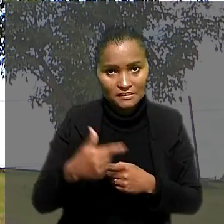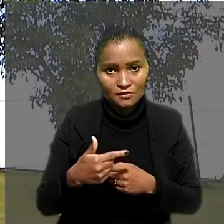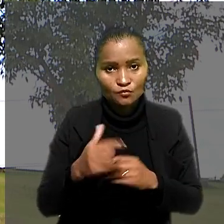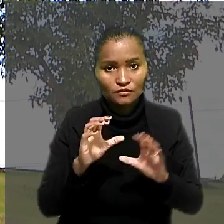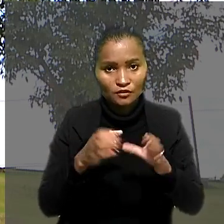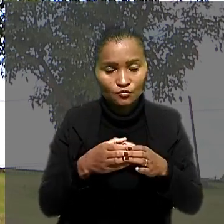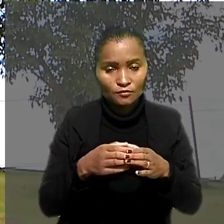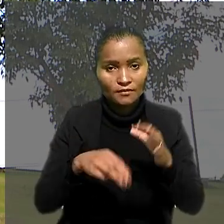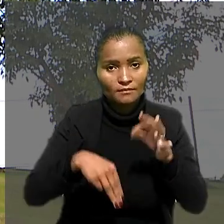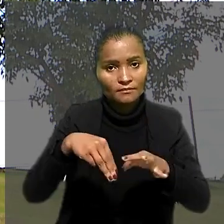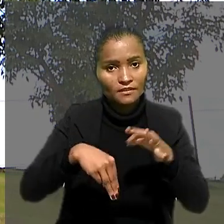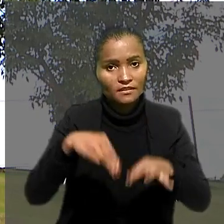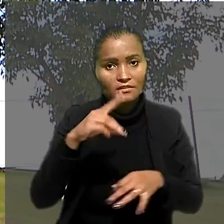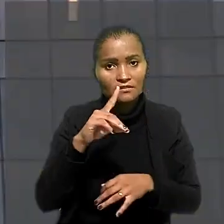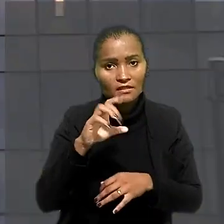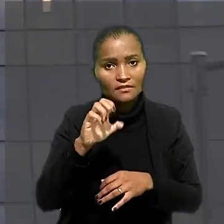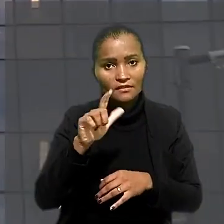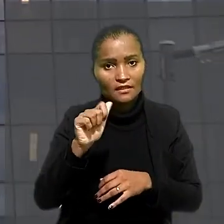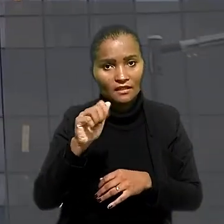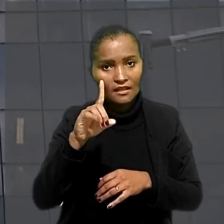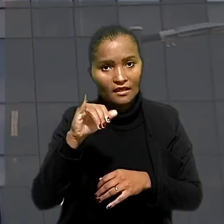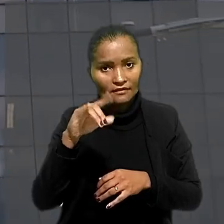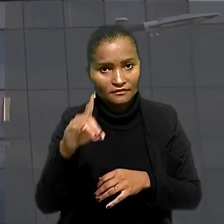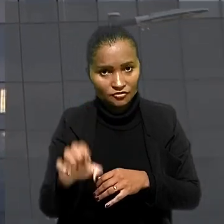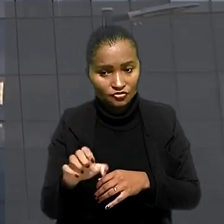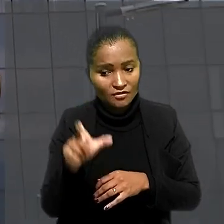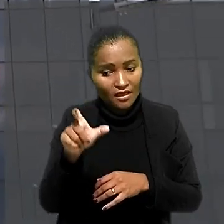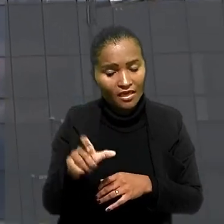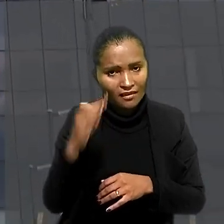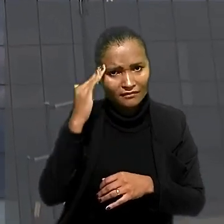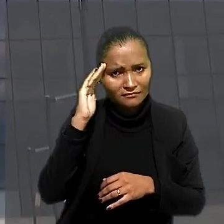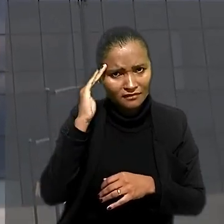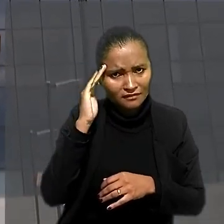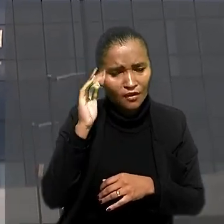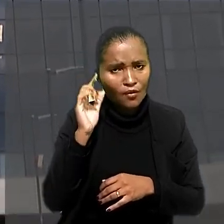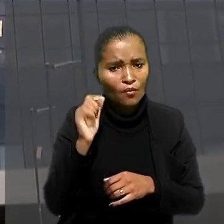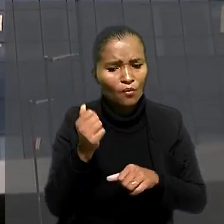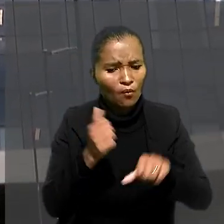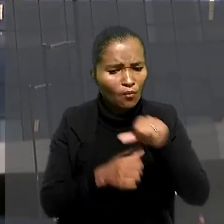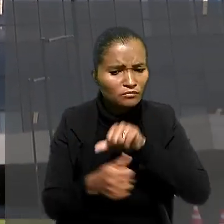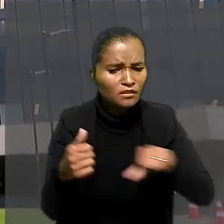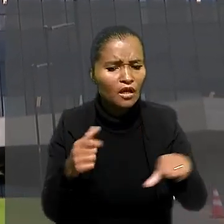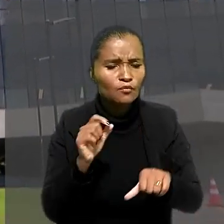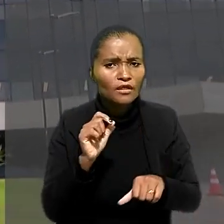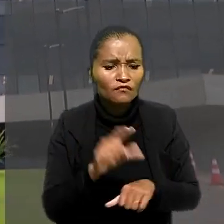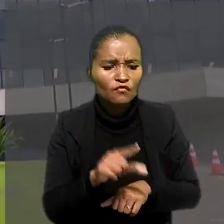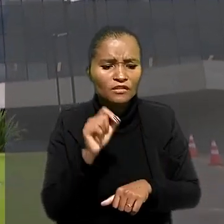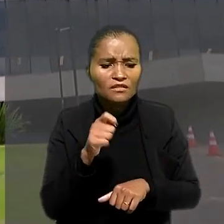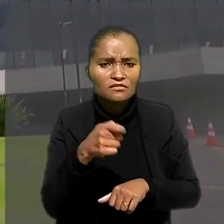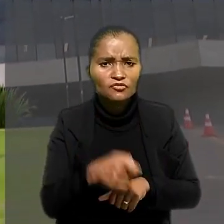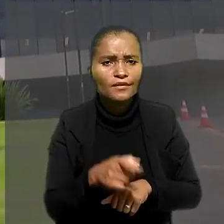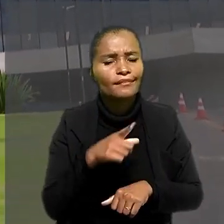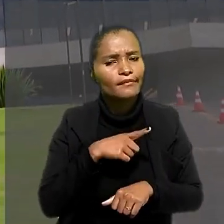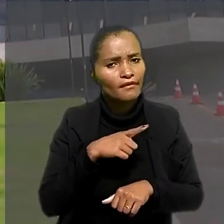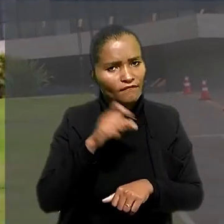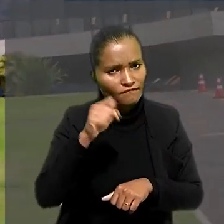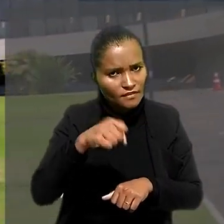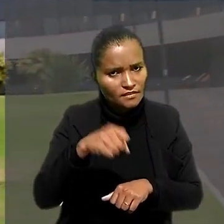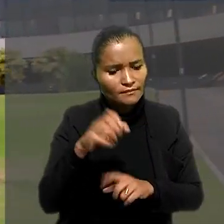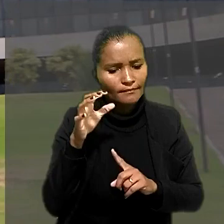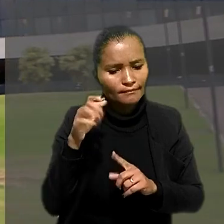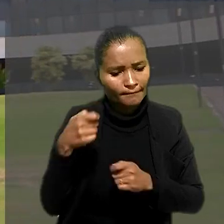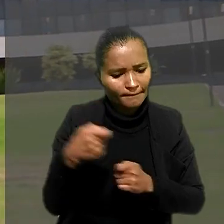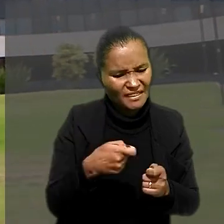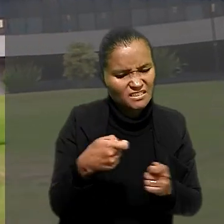ministra Delaide Miranda Arantes. Ela entendeu que, contrário do que foi decidido pelo regional, houve sim perseguição e